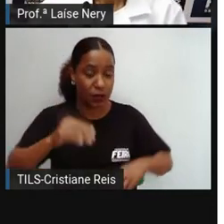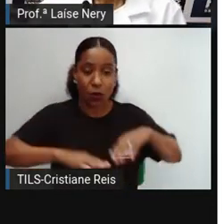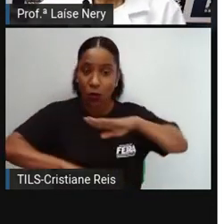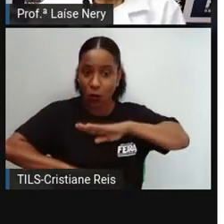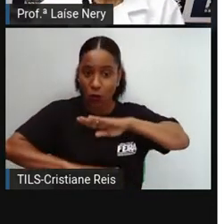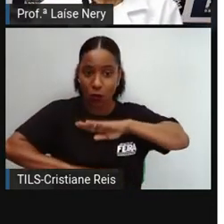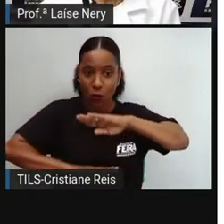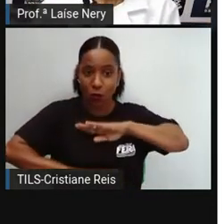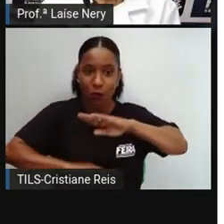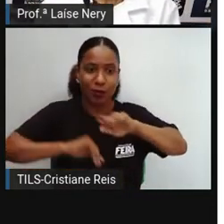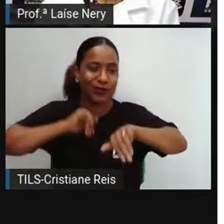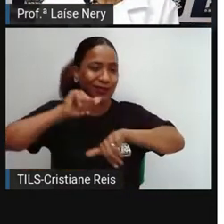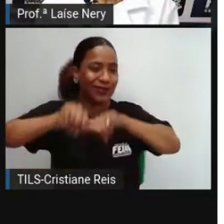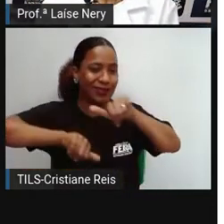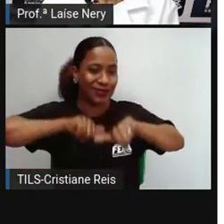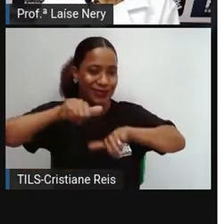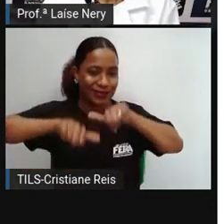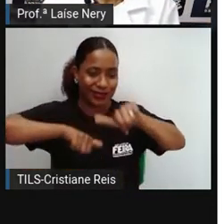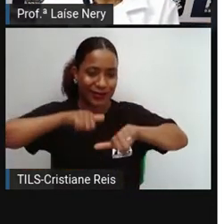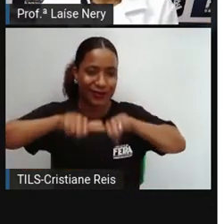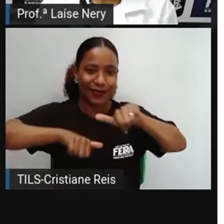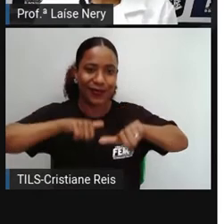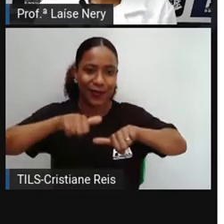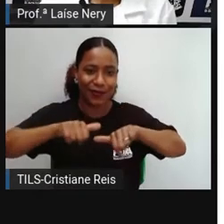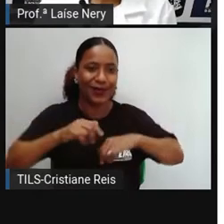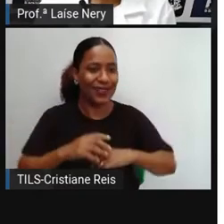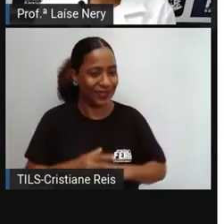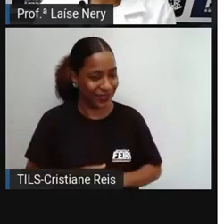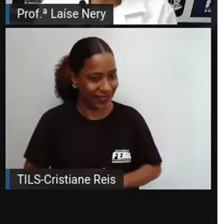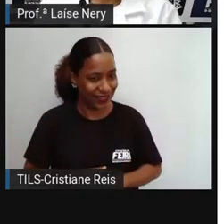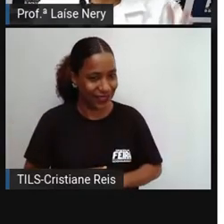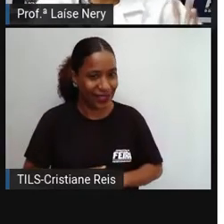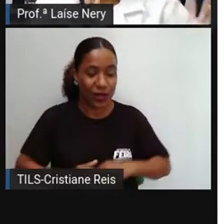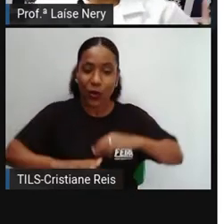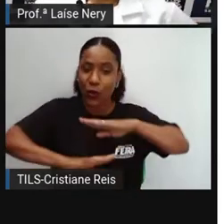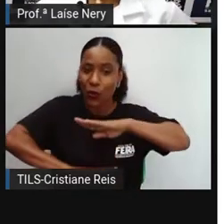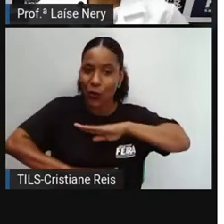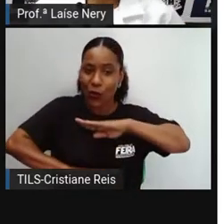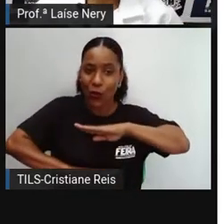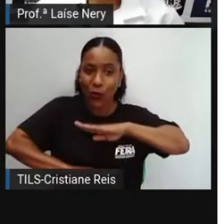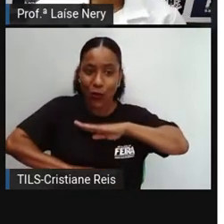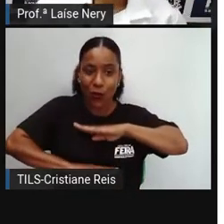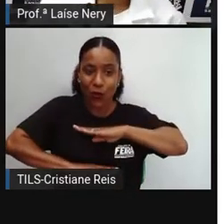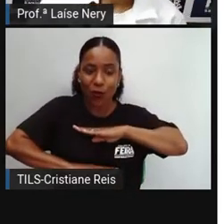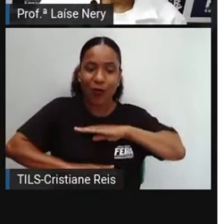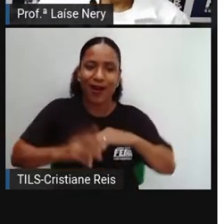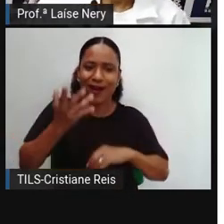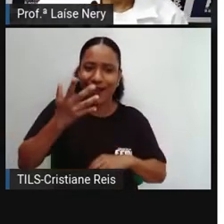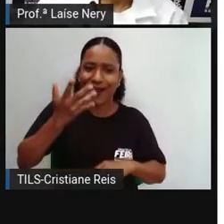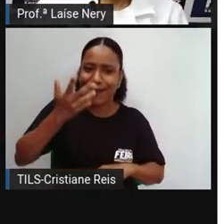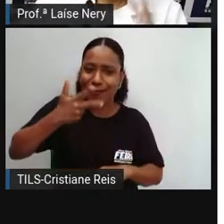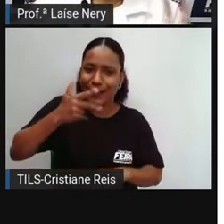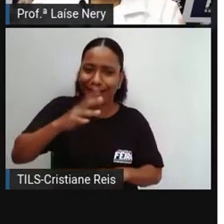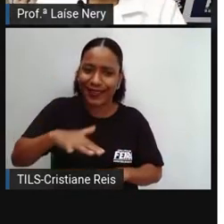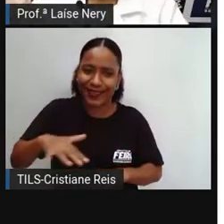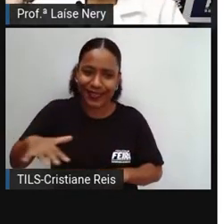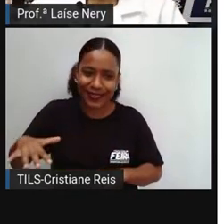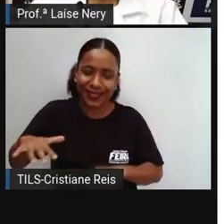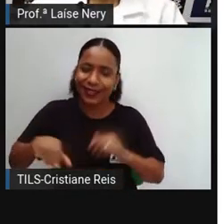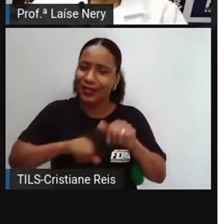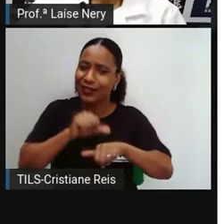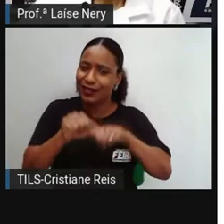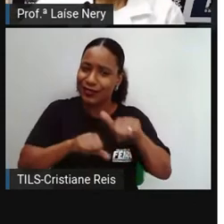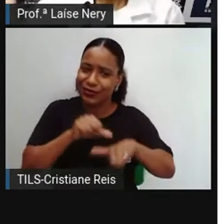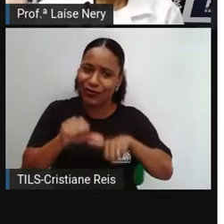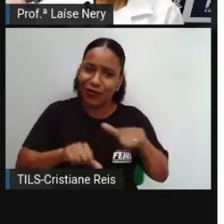para ser um adulto. É aquele corpo que era infantil vai se transformar em